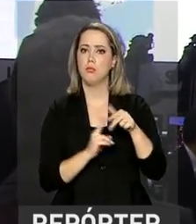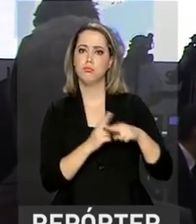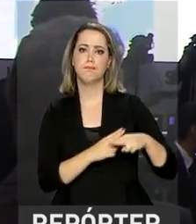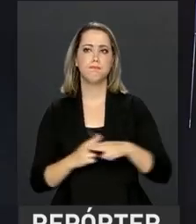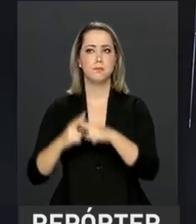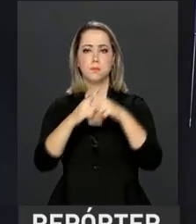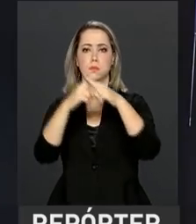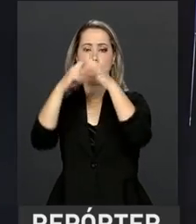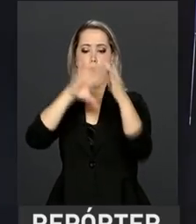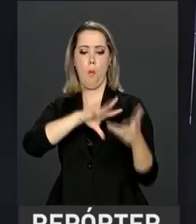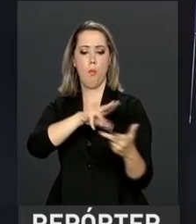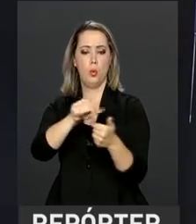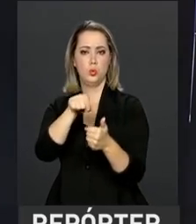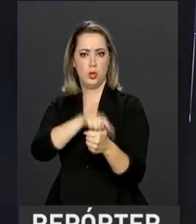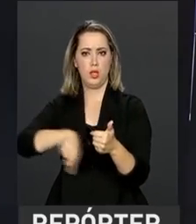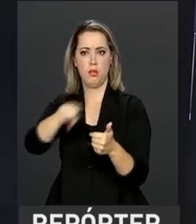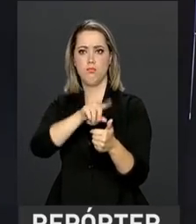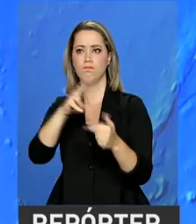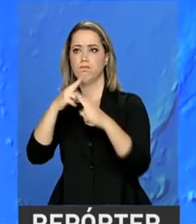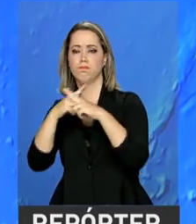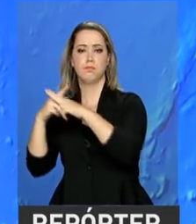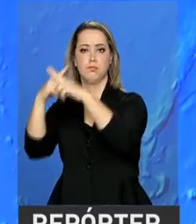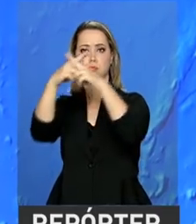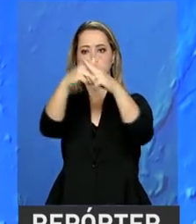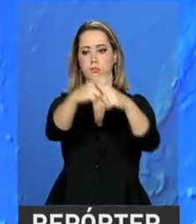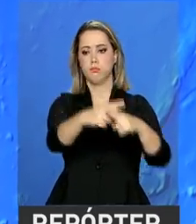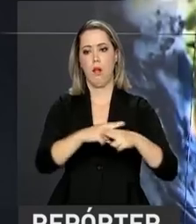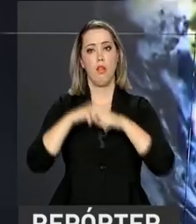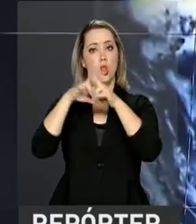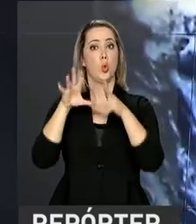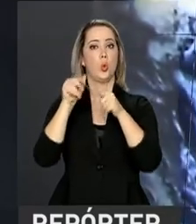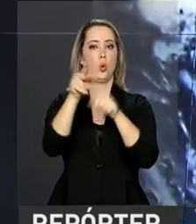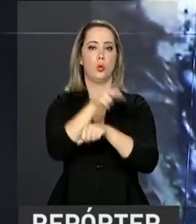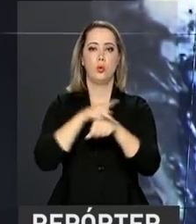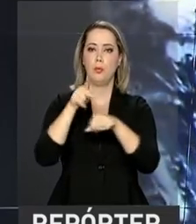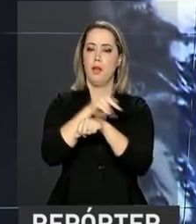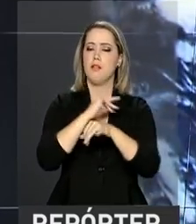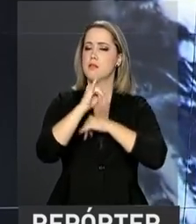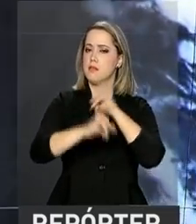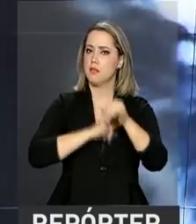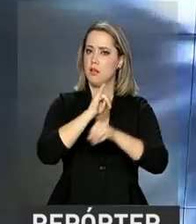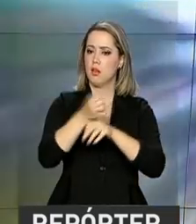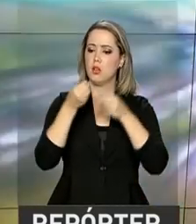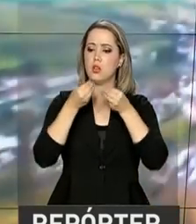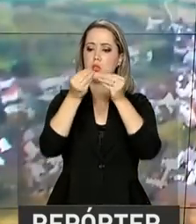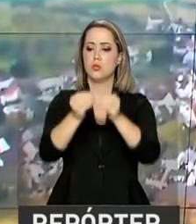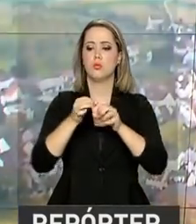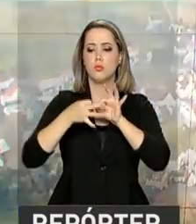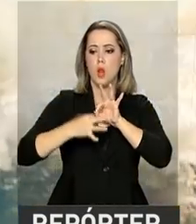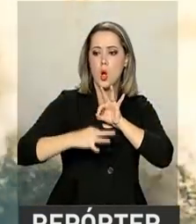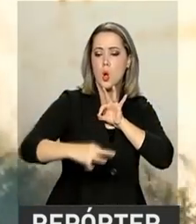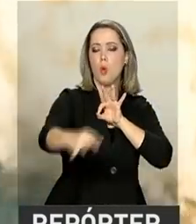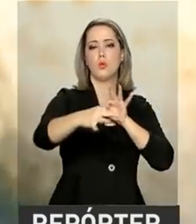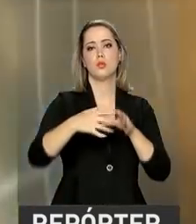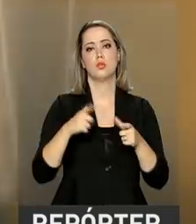a expansão de internet banda larga a todas as regiões do país, até mesmo nos pontos mais remotos.